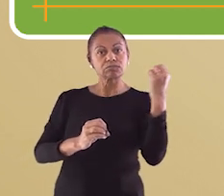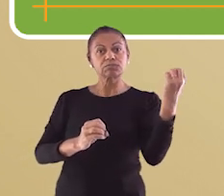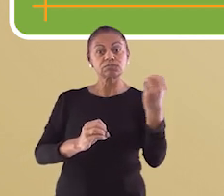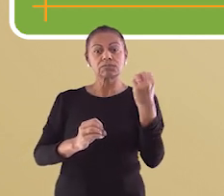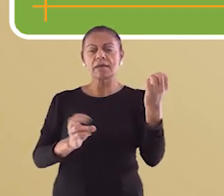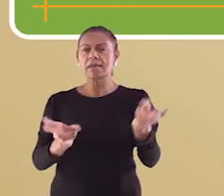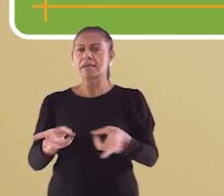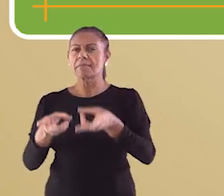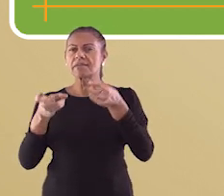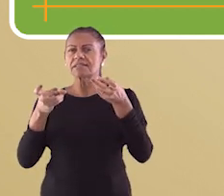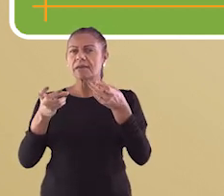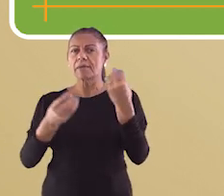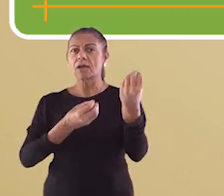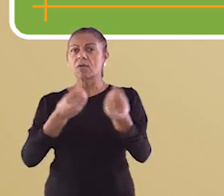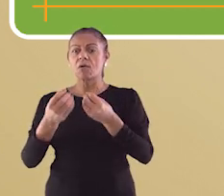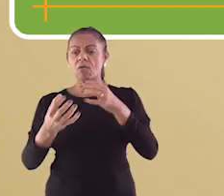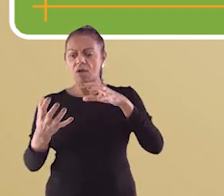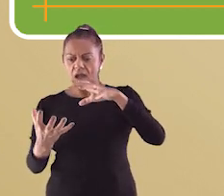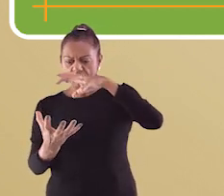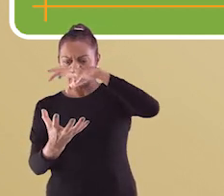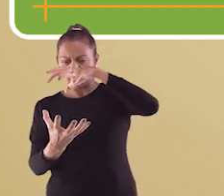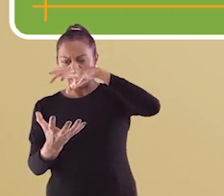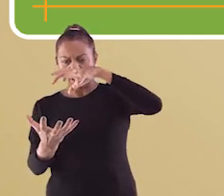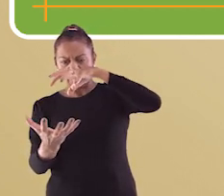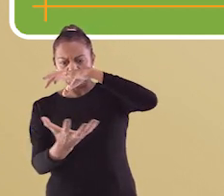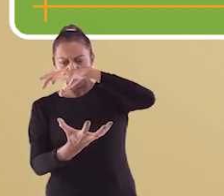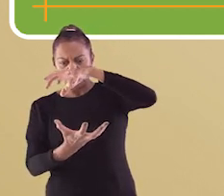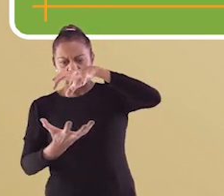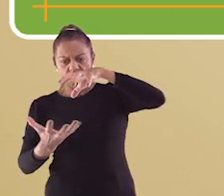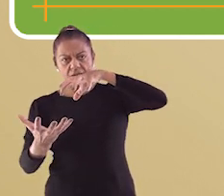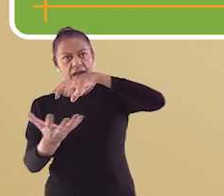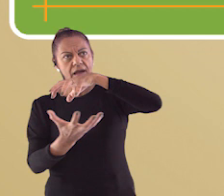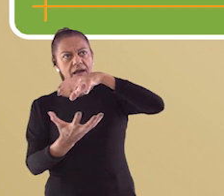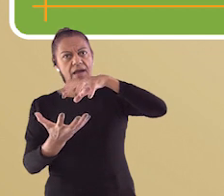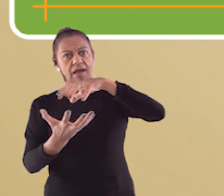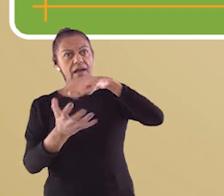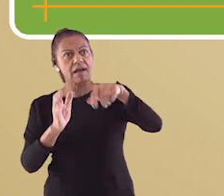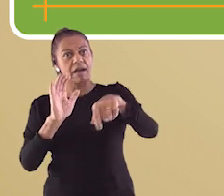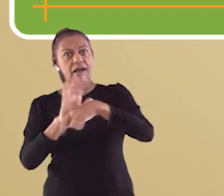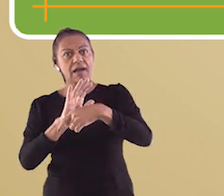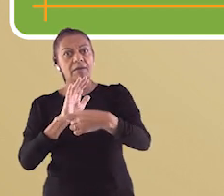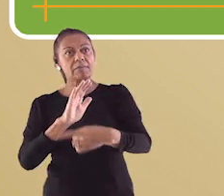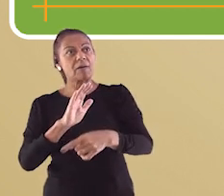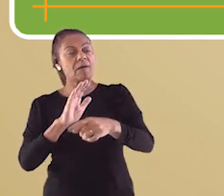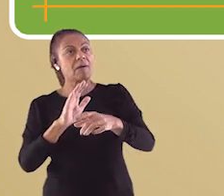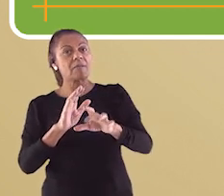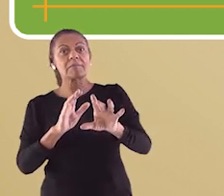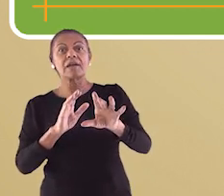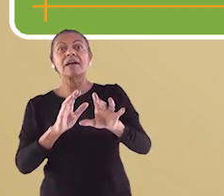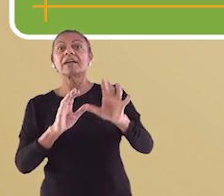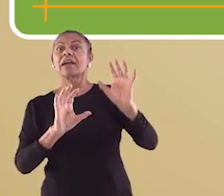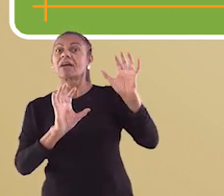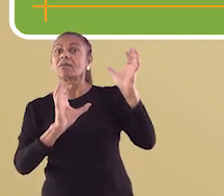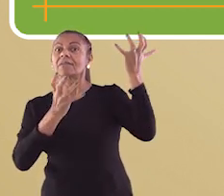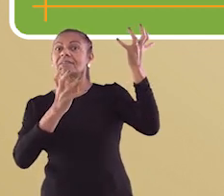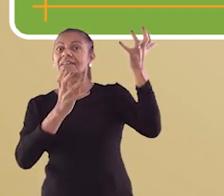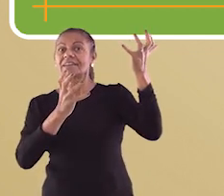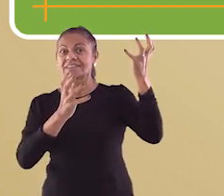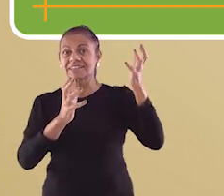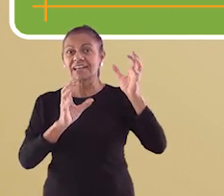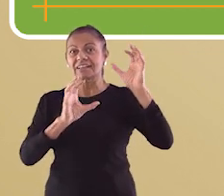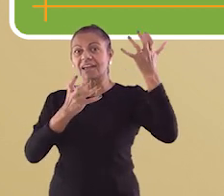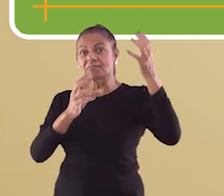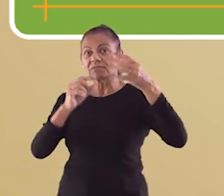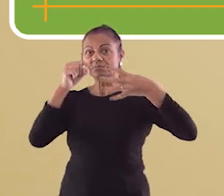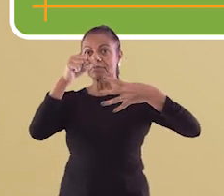de rotação da terra em relação à sua própria órbita na ocorrência das estações do ano, com a